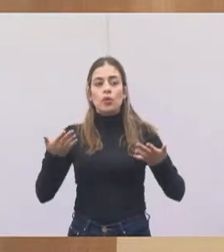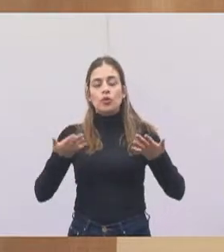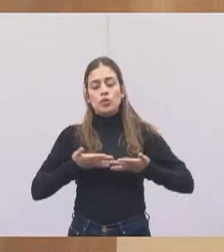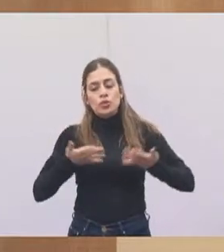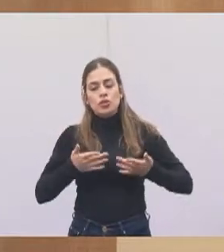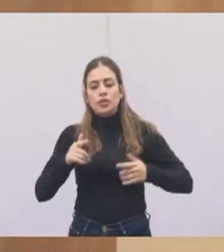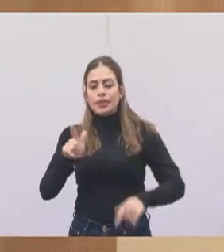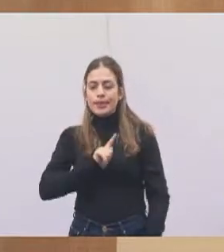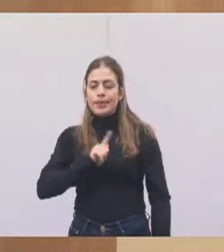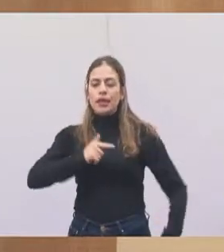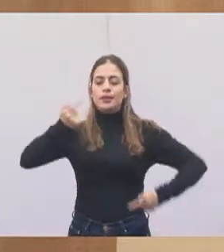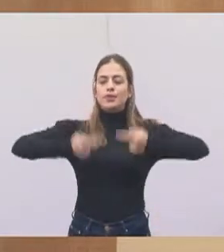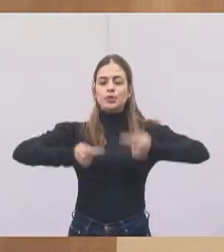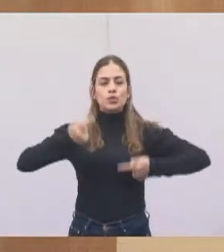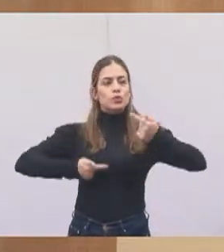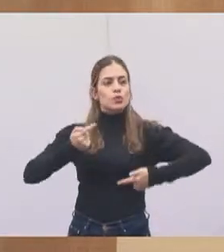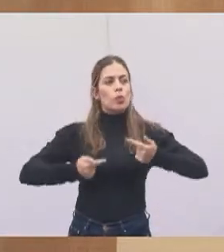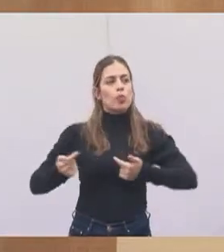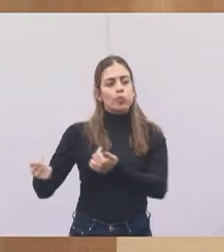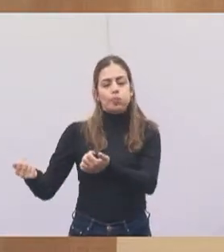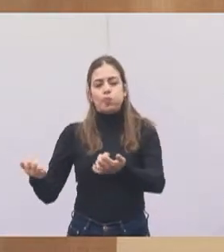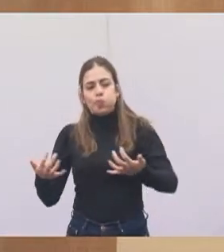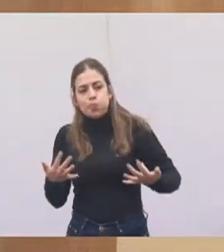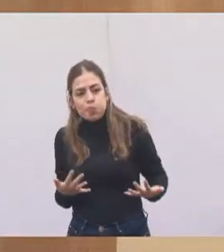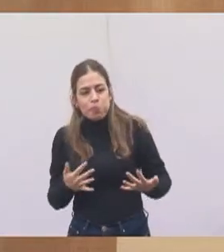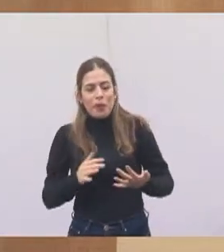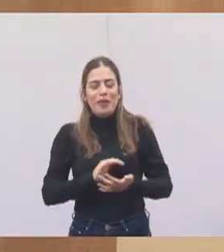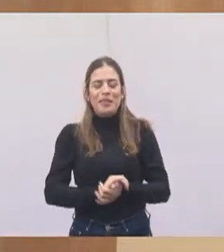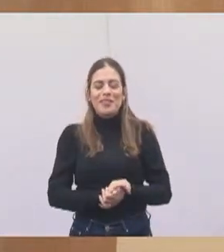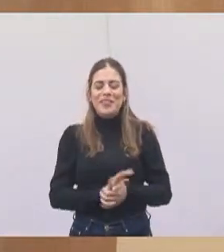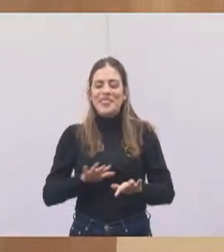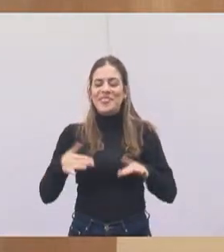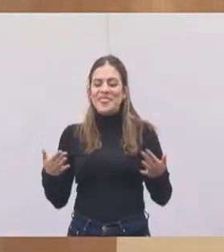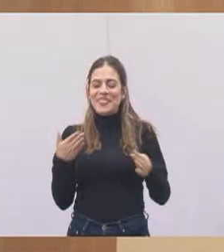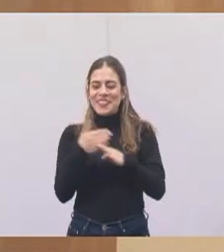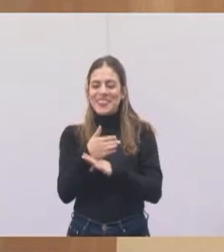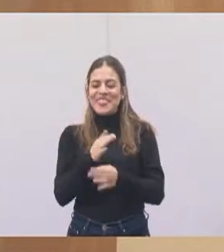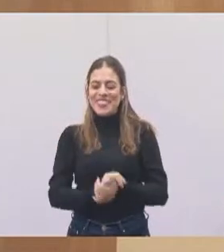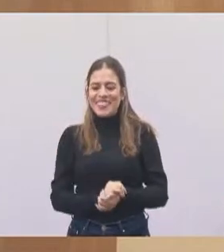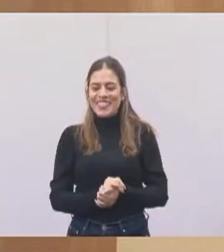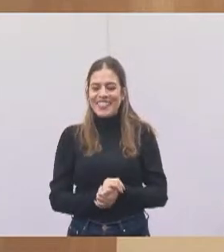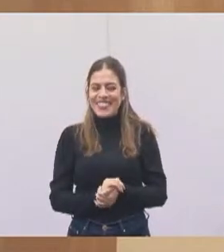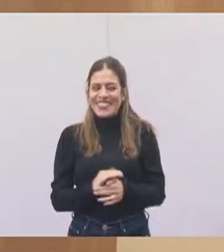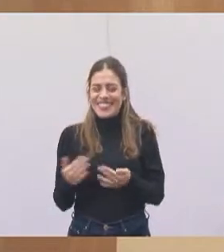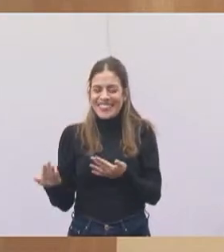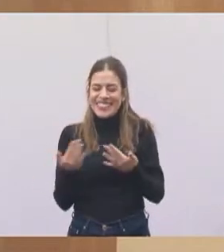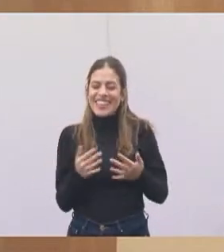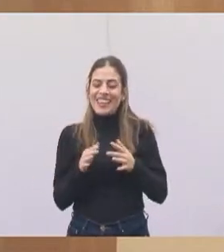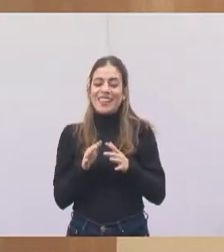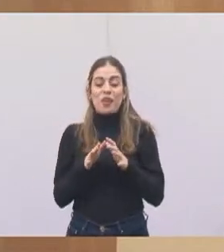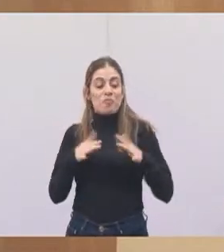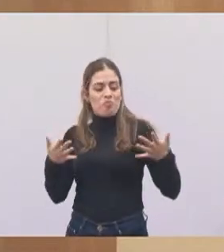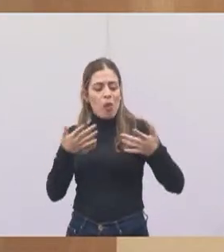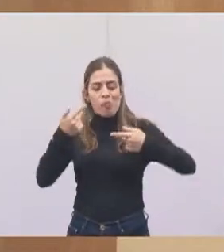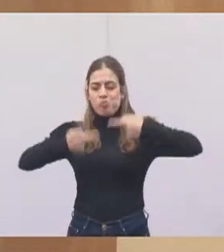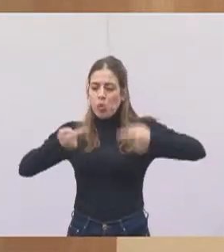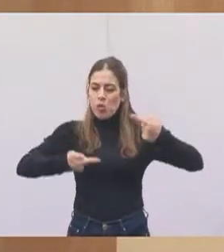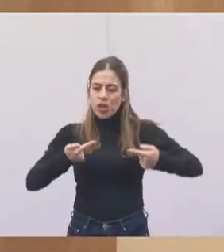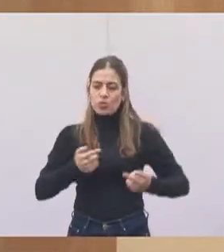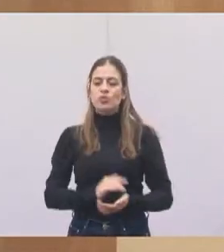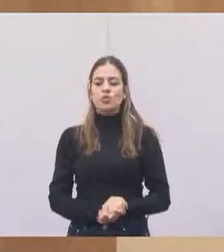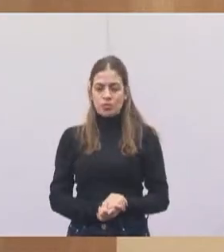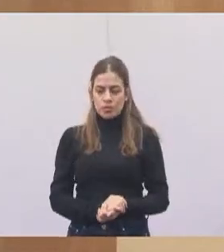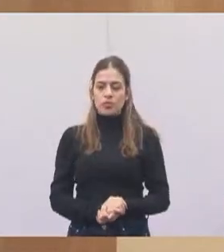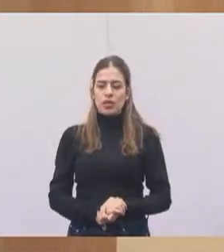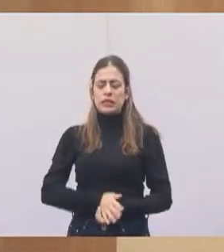calorosas, isso é importante, eu acho que a política é isso, ela faz parte desse cenário político, e